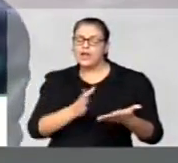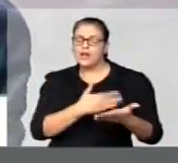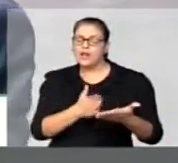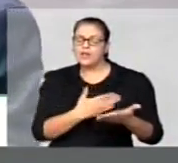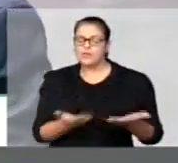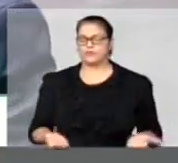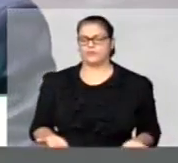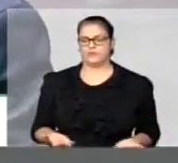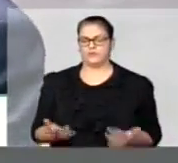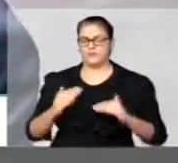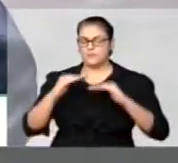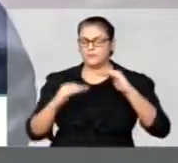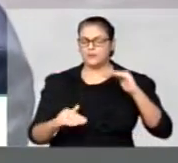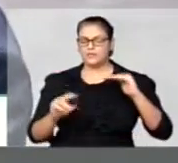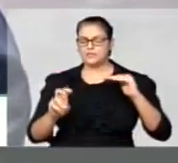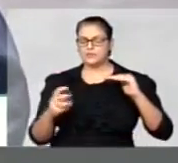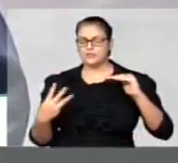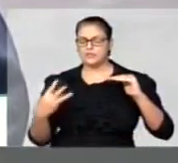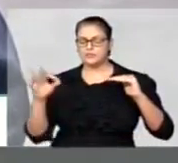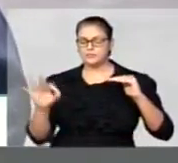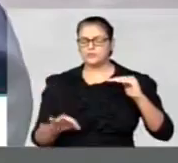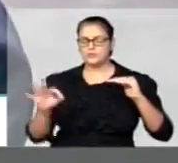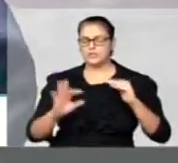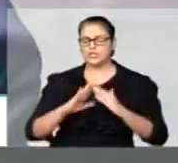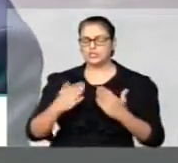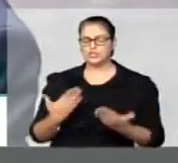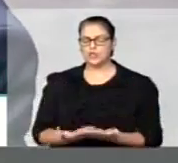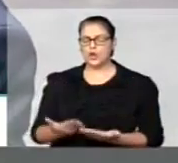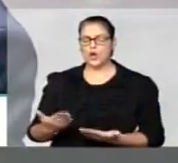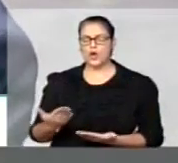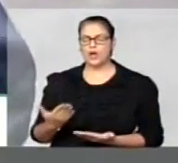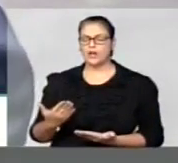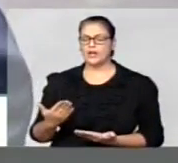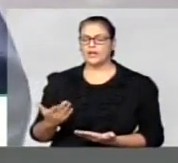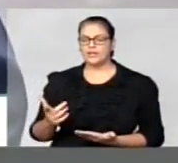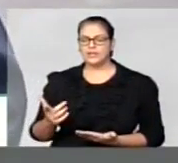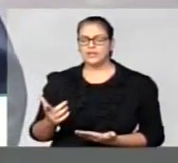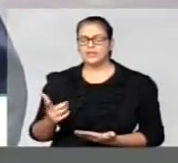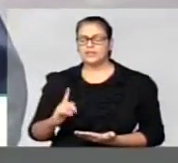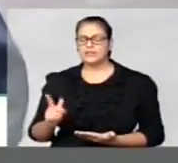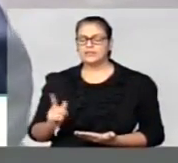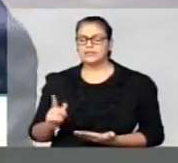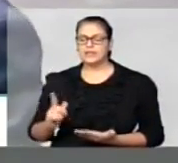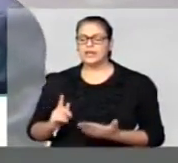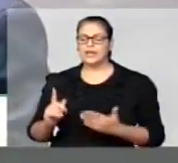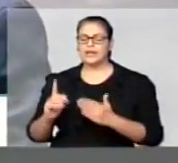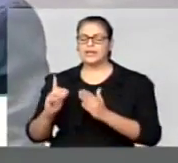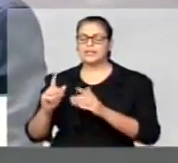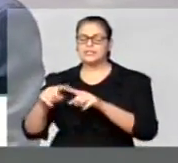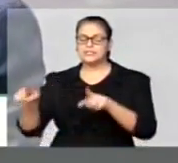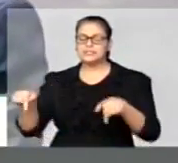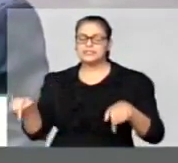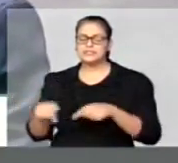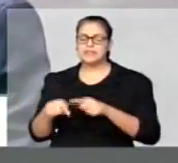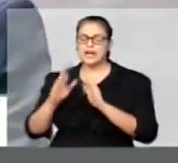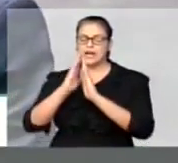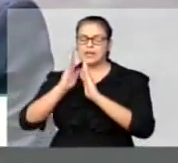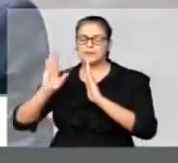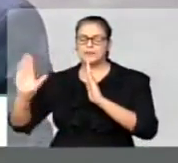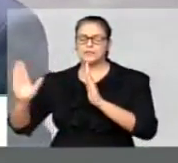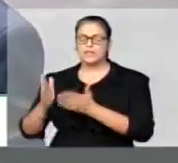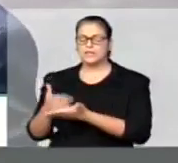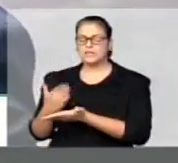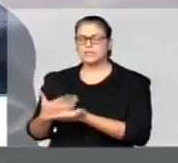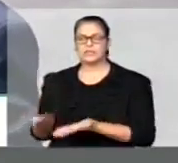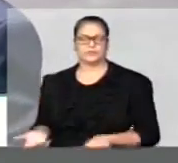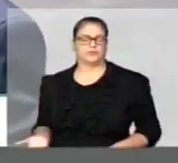53% das escolas brasileiras têm sequer sala de estudo ou de biblioteca. Por isso, neste momento, queria